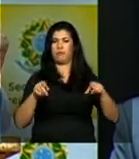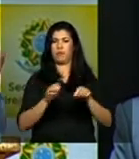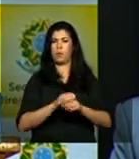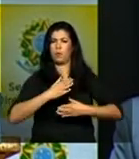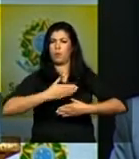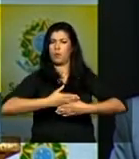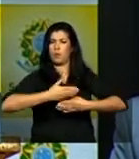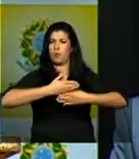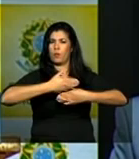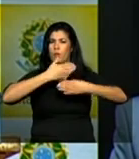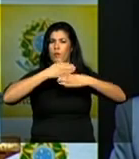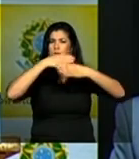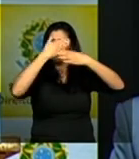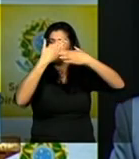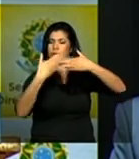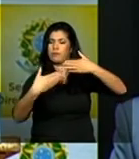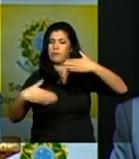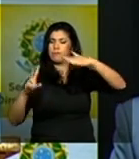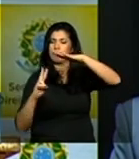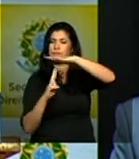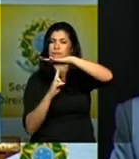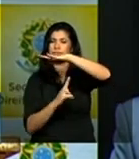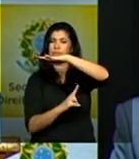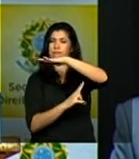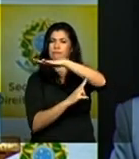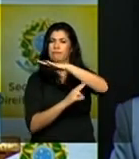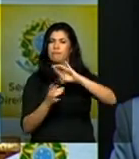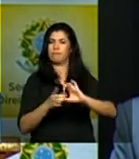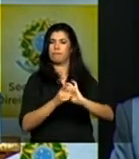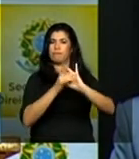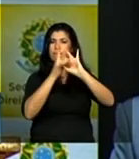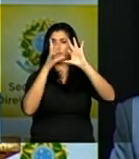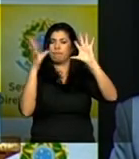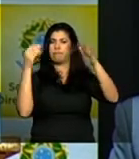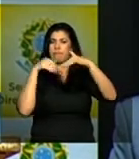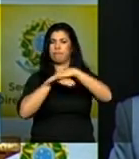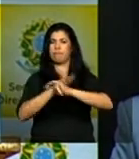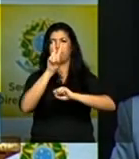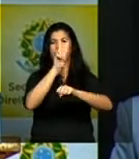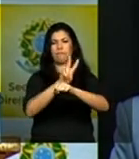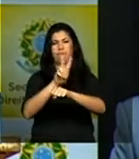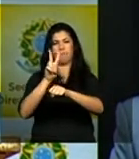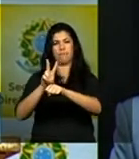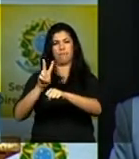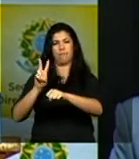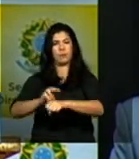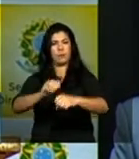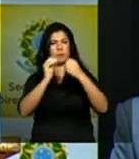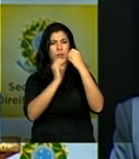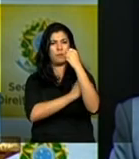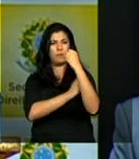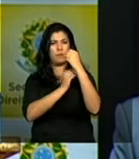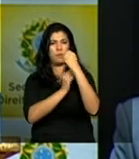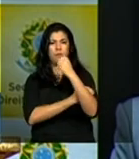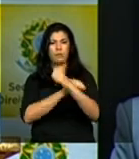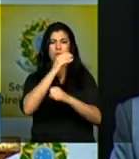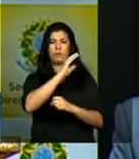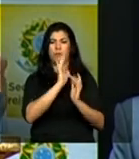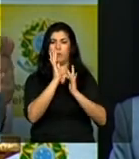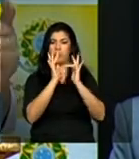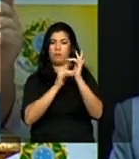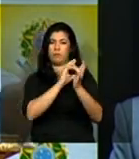ponte da liberdade guardiã o braço do Cristo